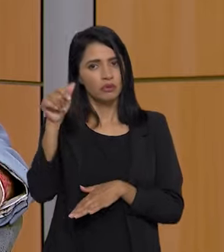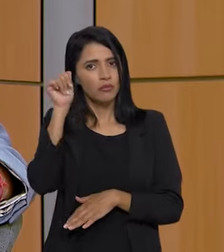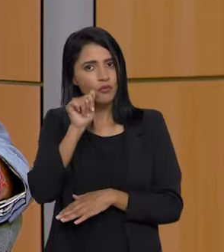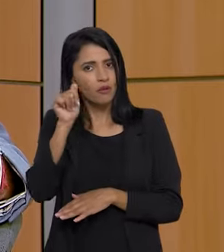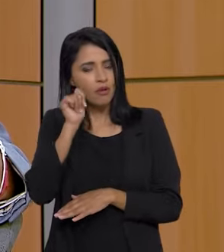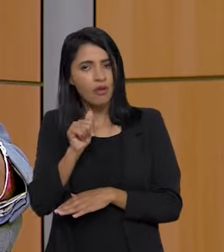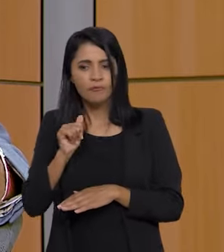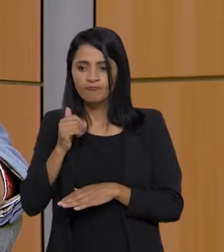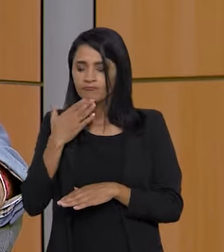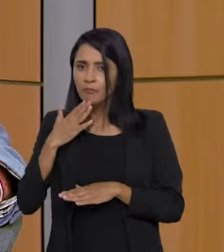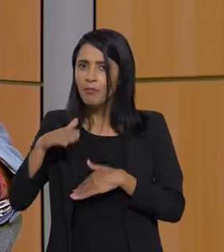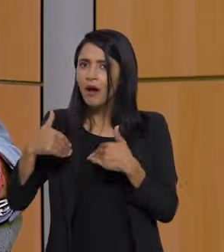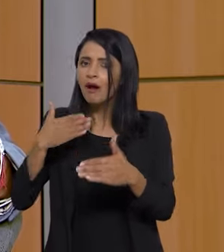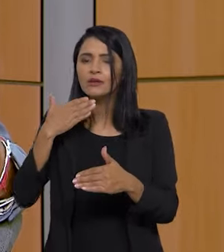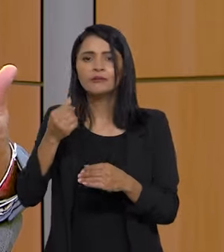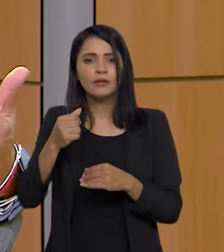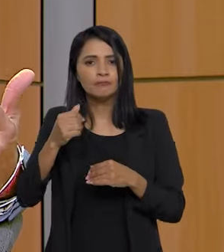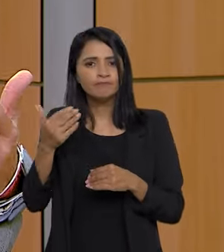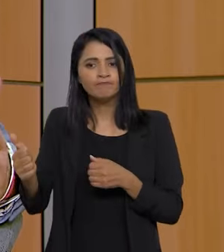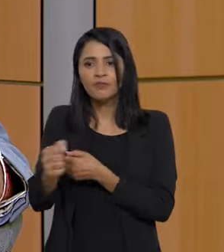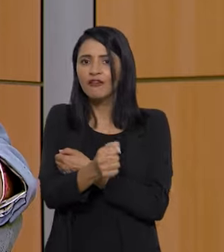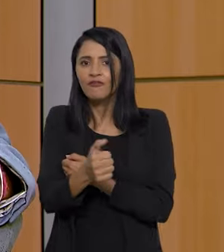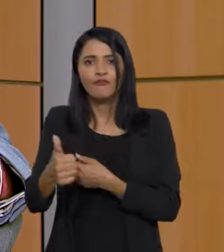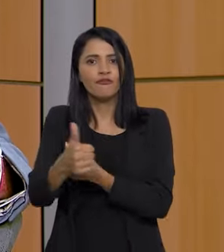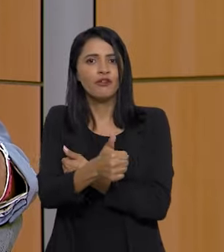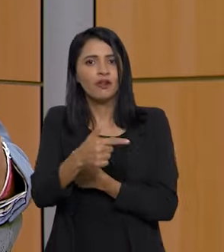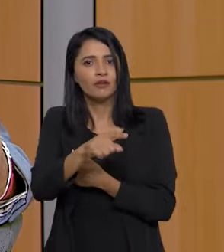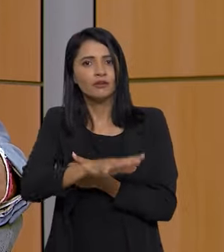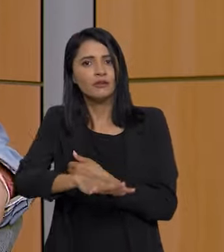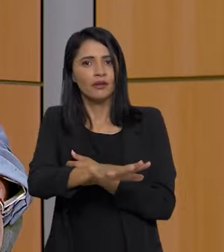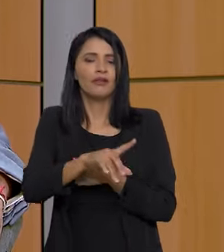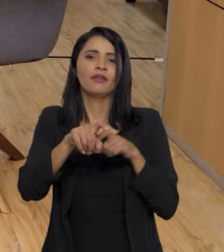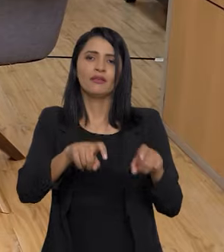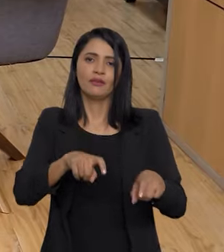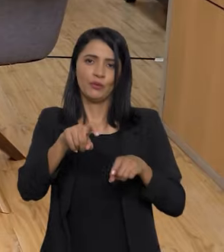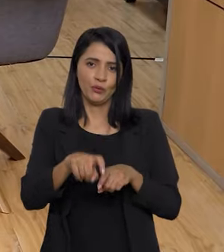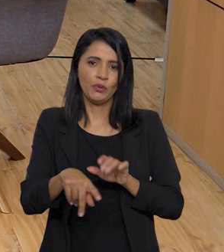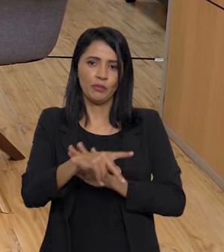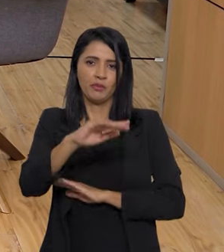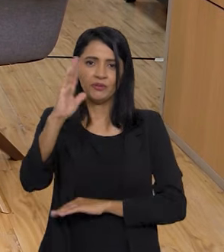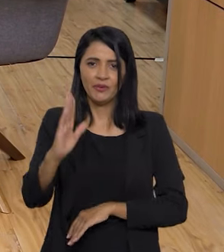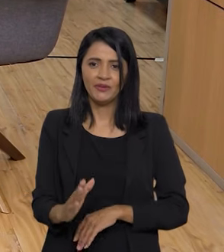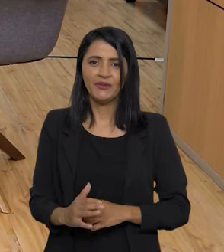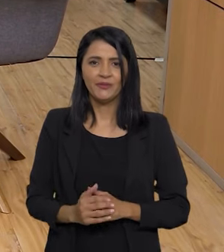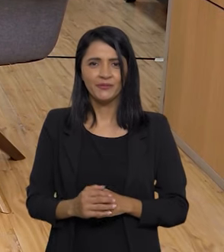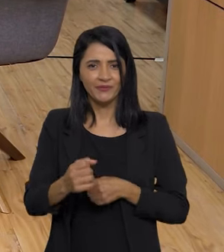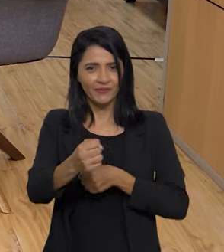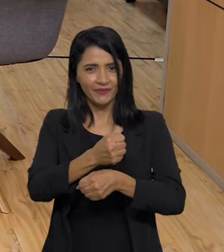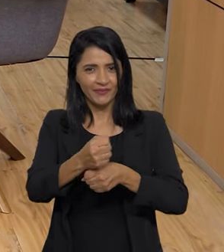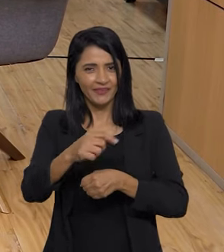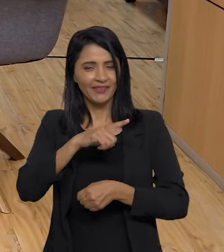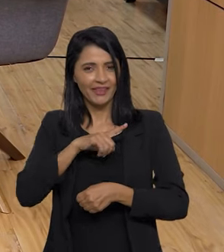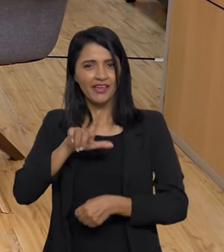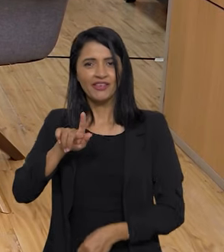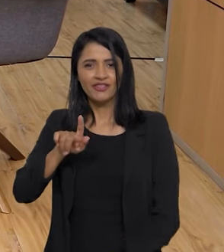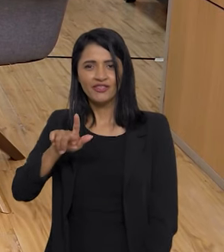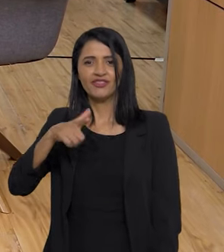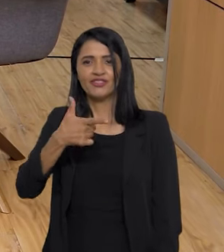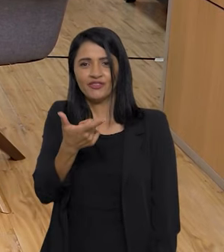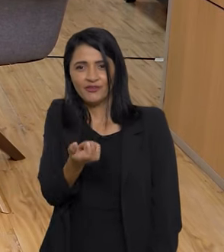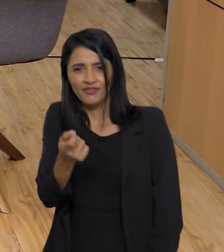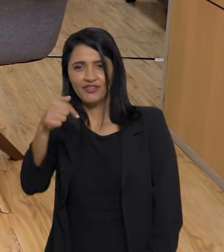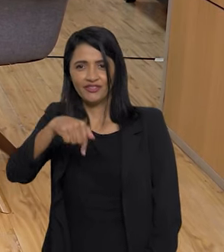estão tomando cada dia a mais à frente de uma boa parcela da agricultura brasileira. Esse ano a gente tem